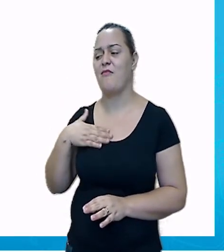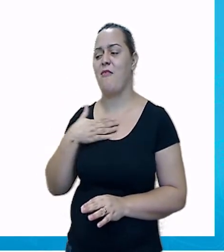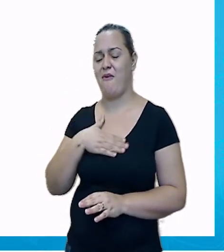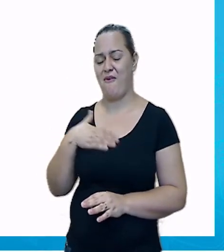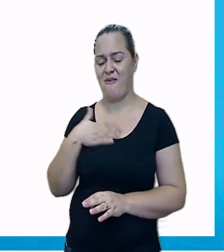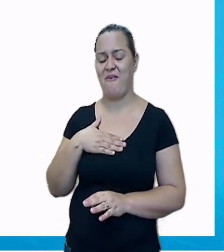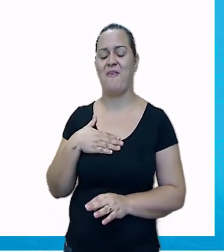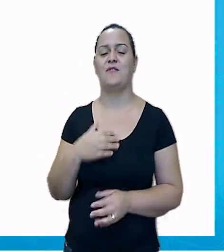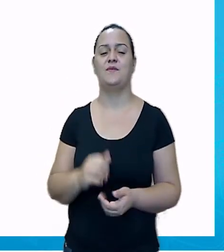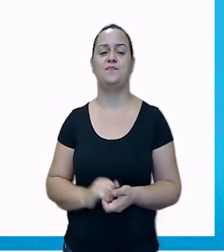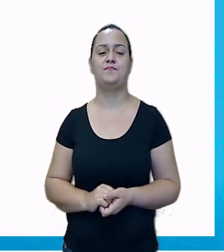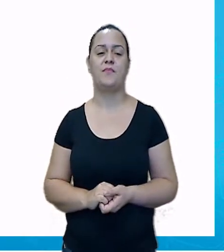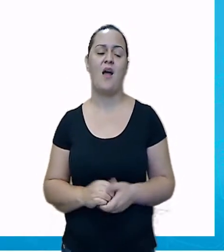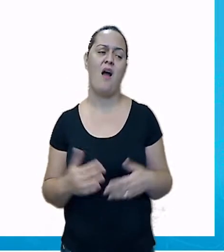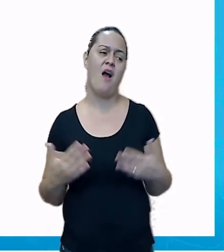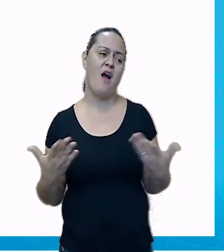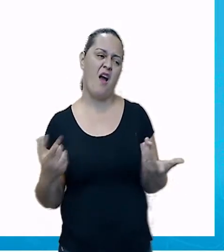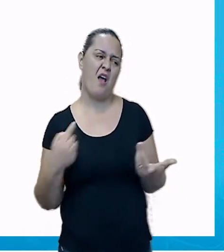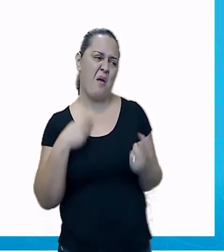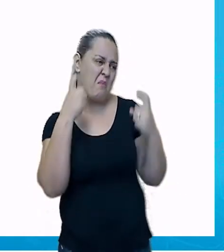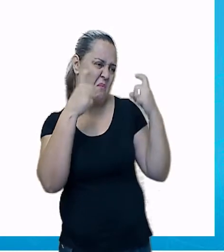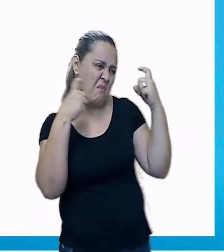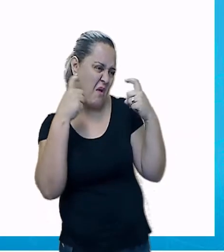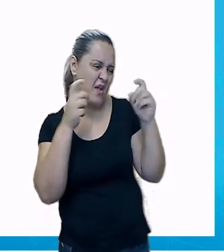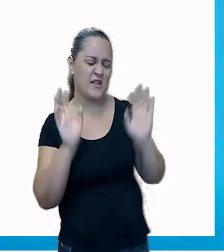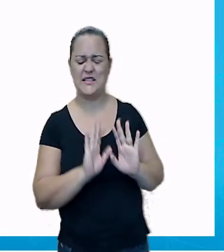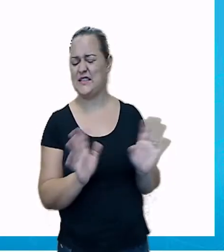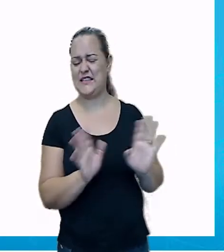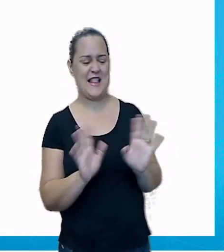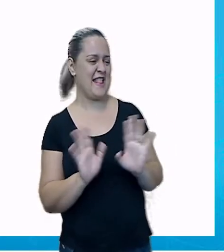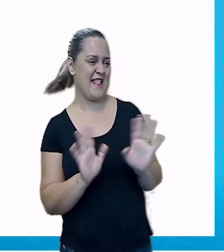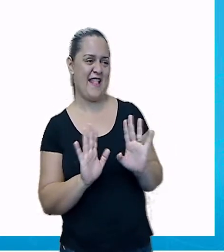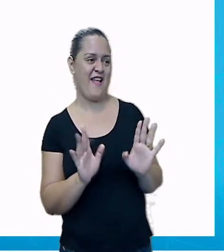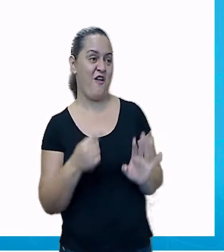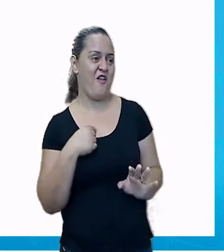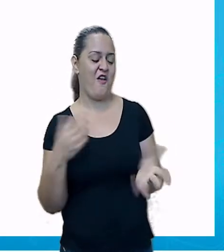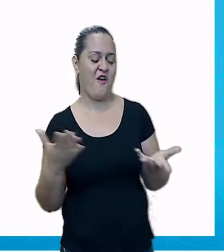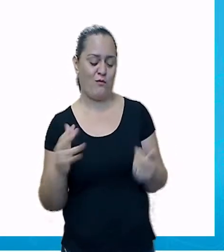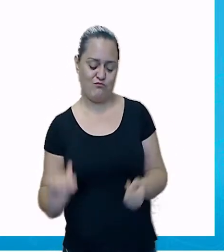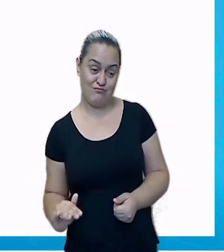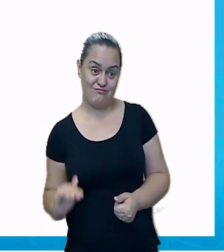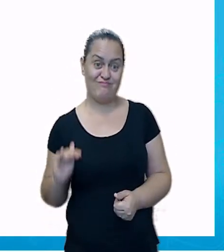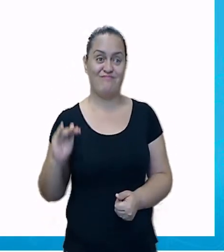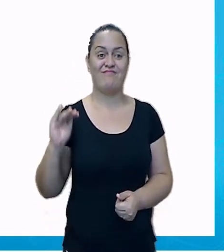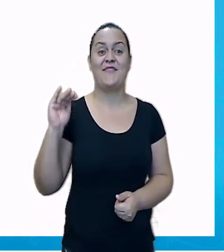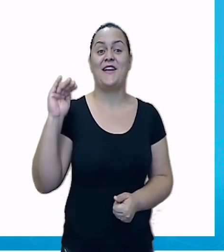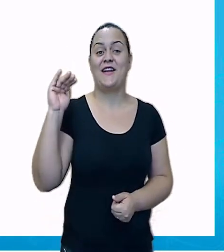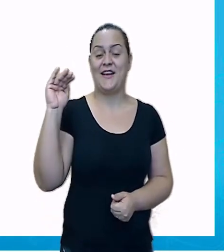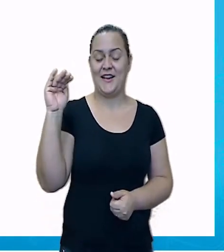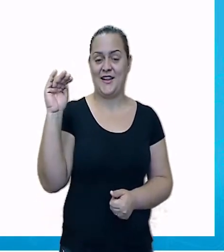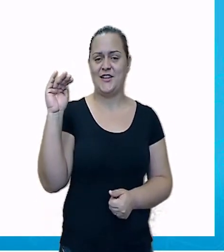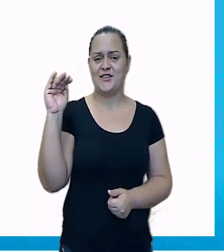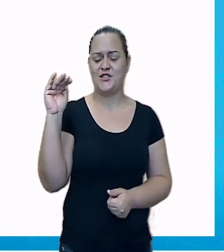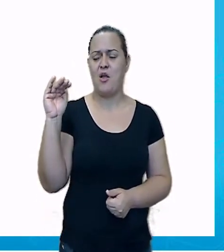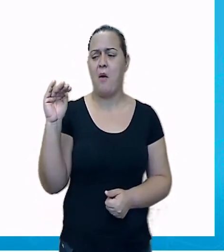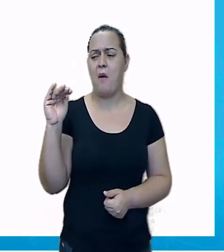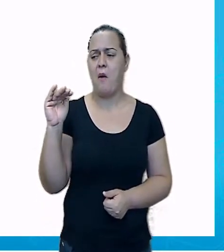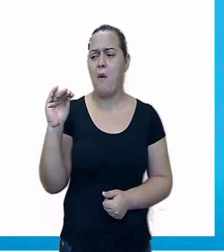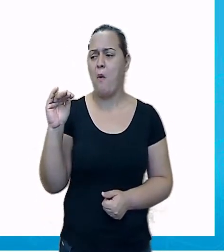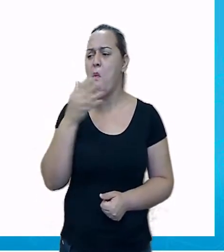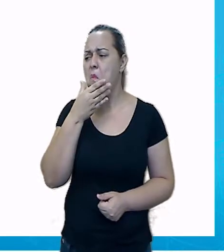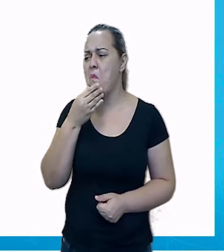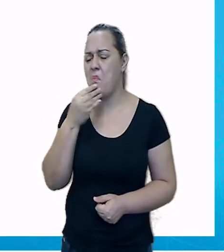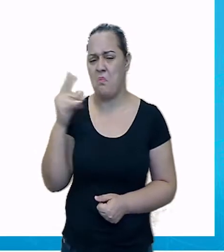Ah, eu não estou preocupada, porque agora eu já sou grande. Miguel é que tem um